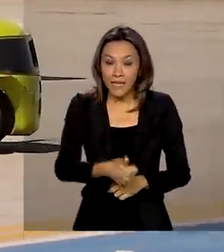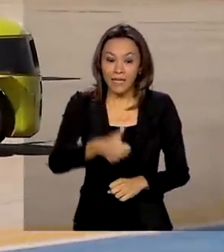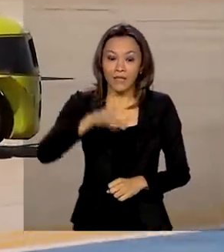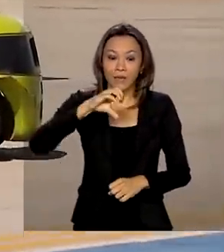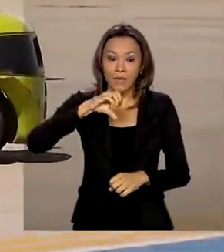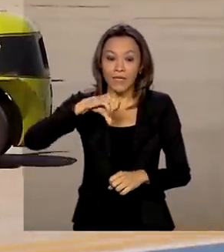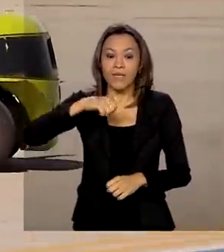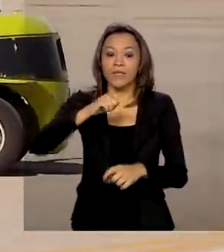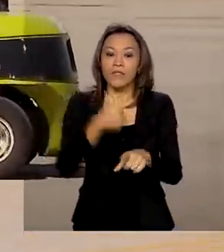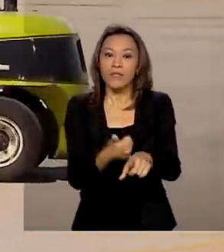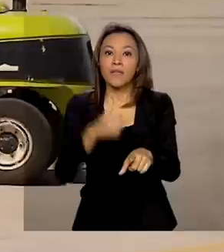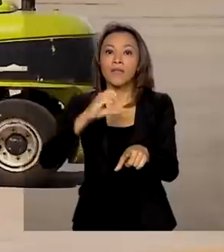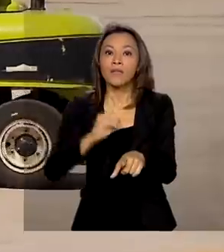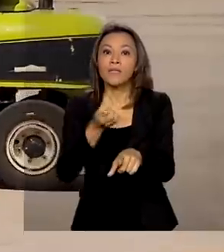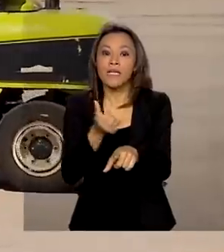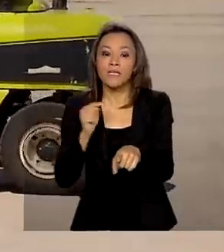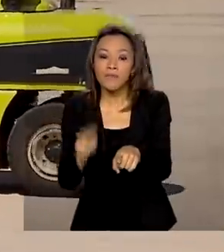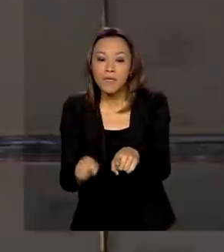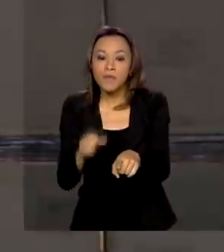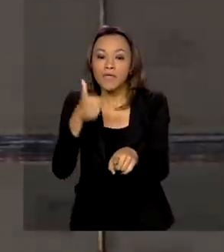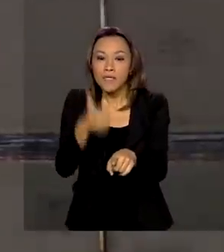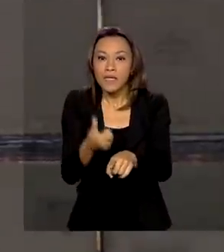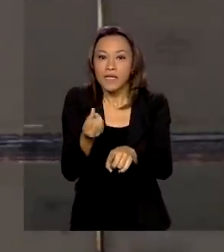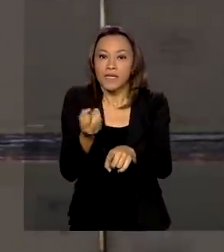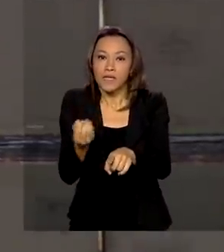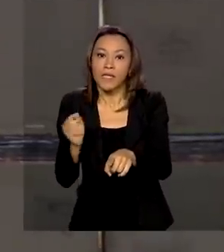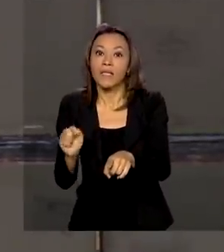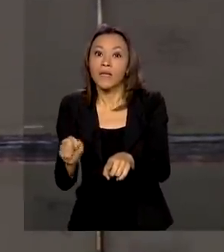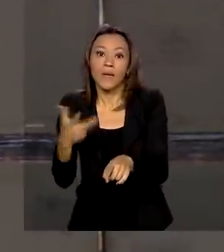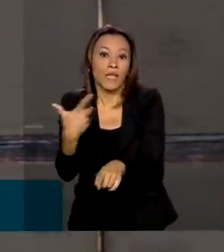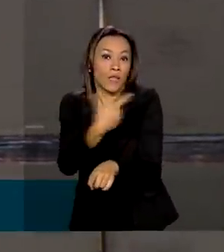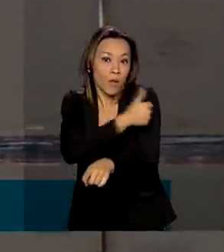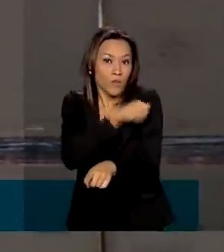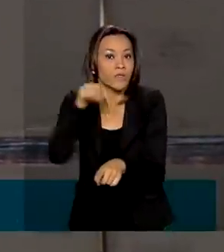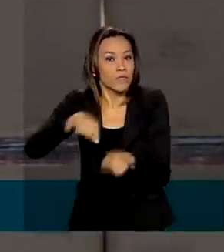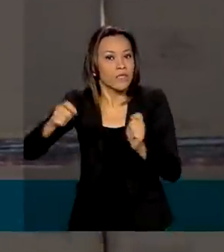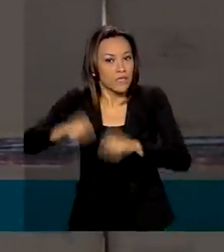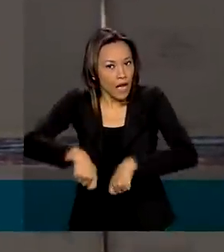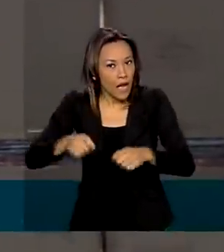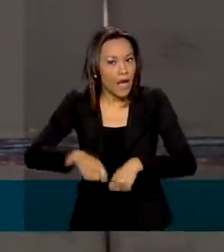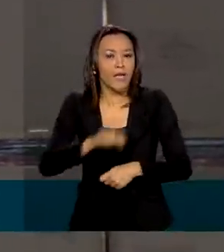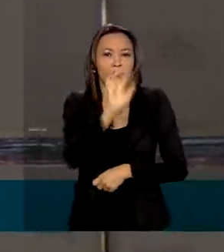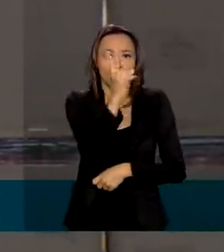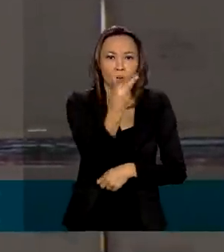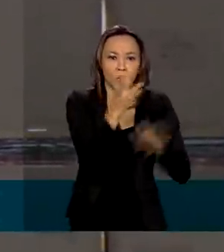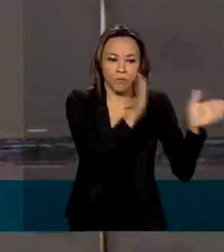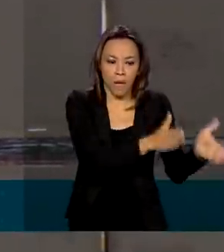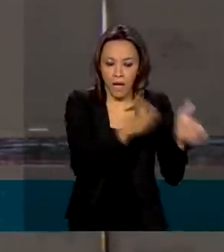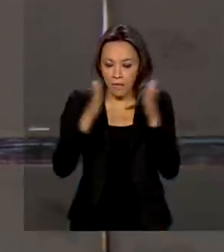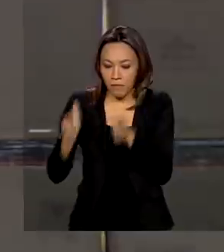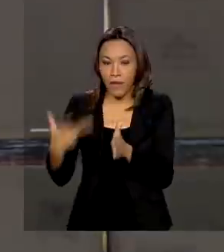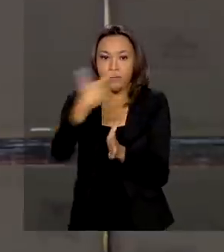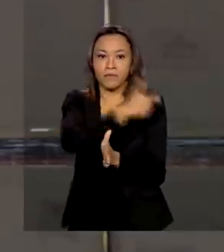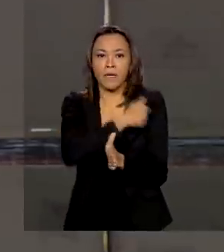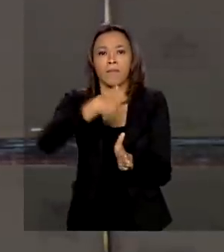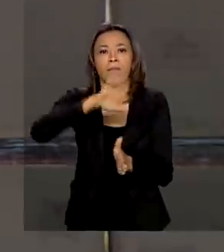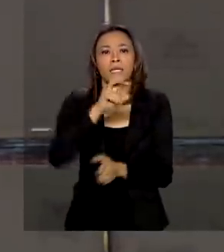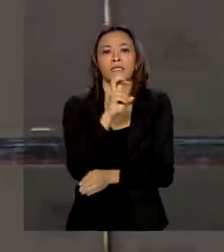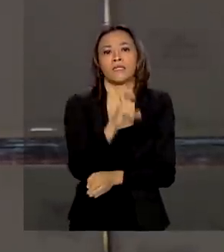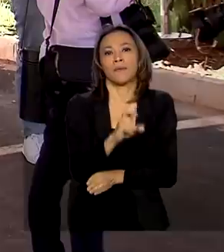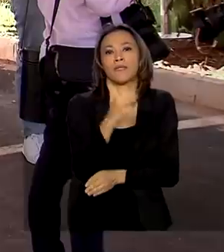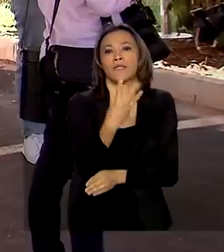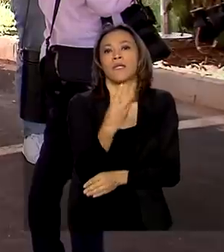doses da vacina. Esse número será suficiente para imunizar, em duas etapas, mais de 53 mil